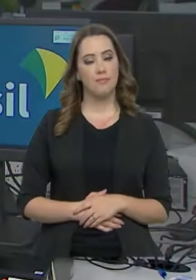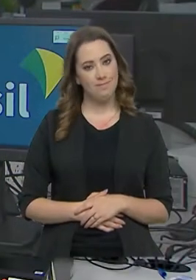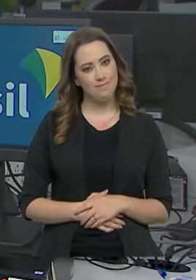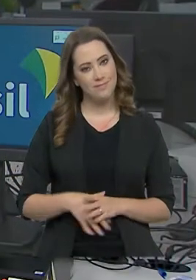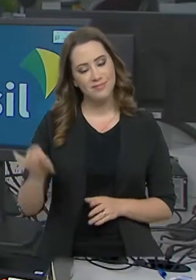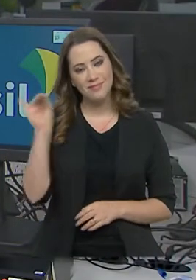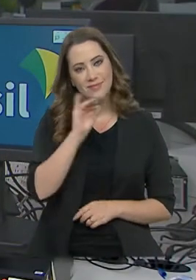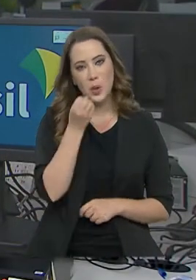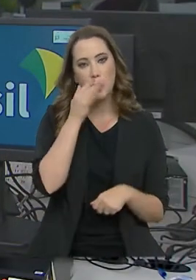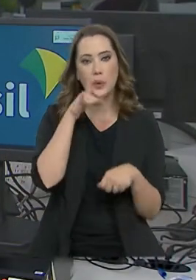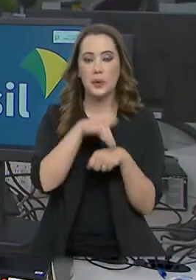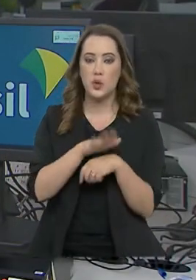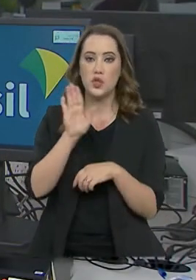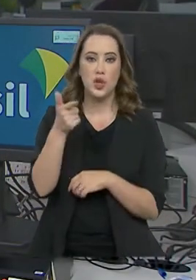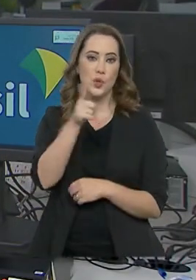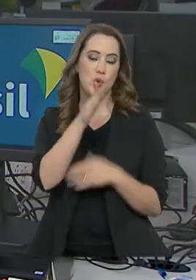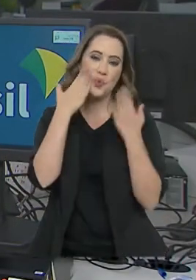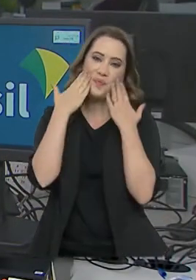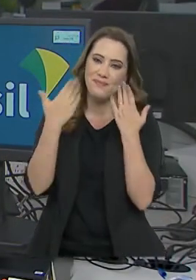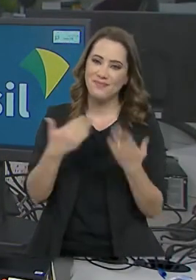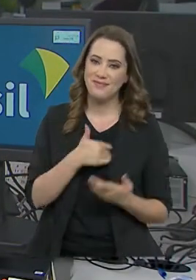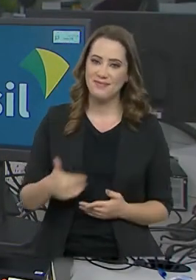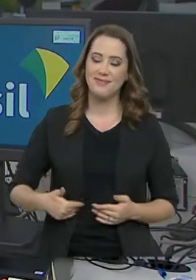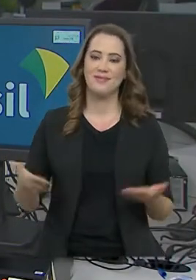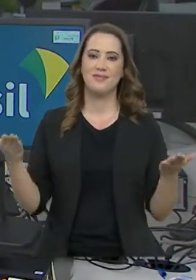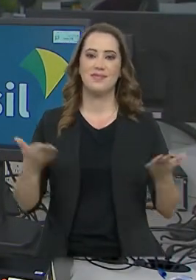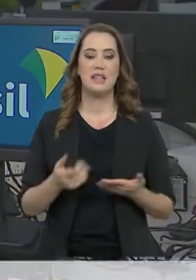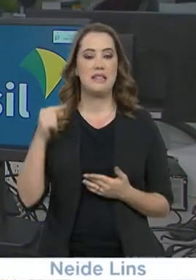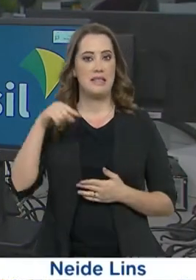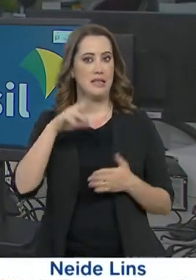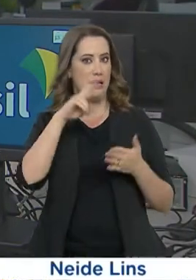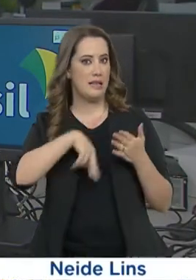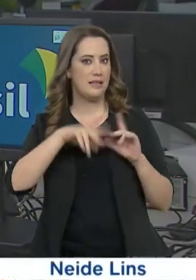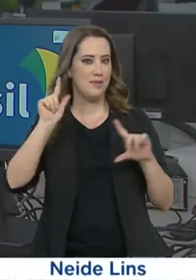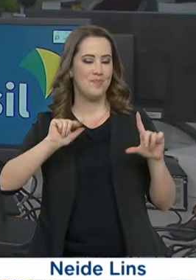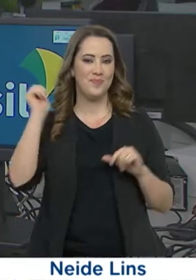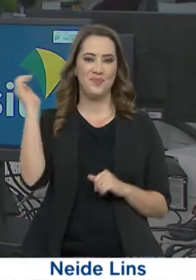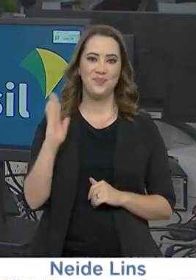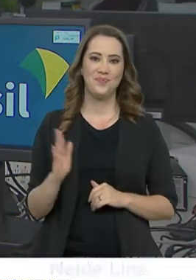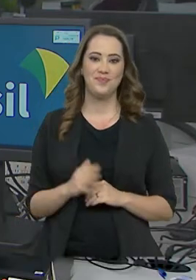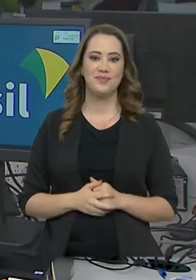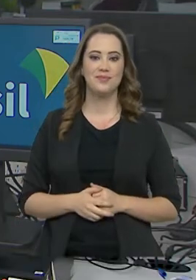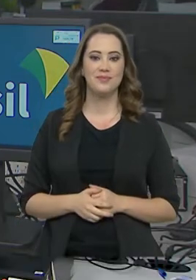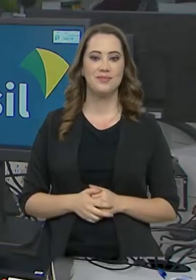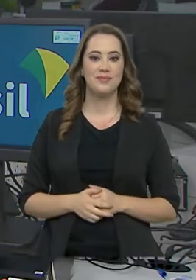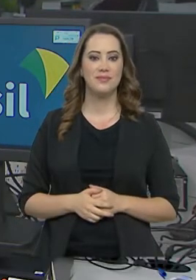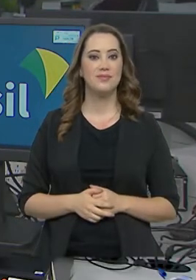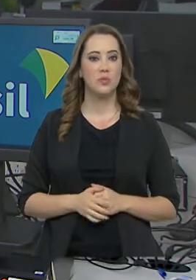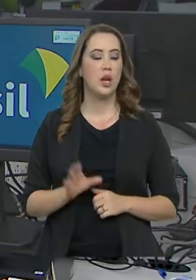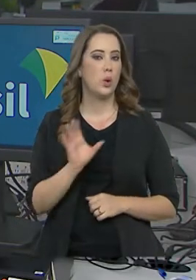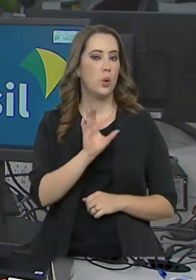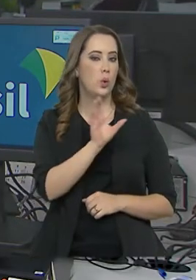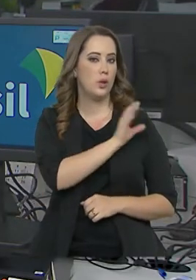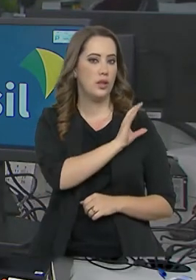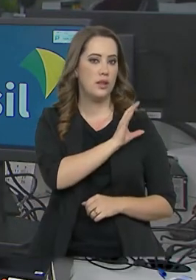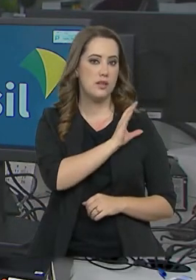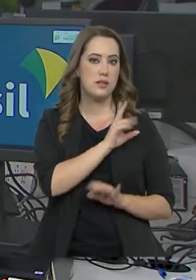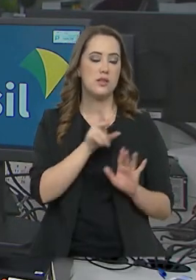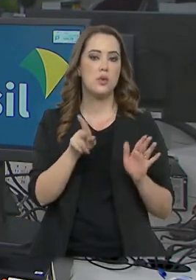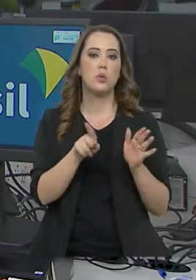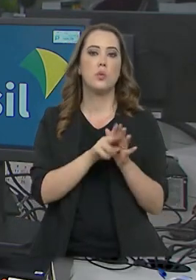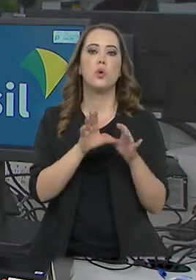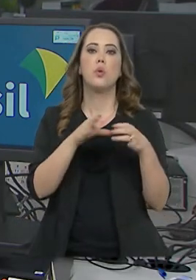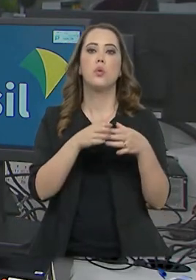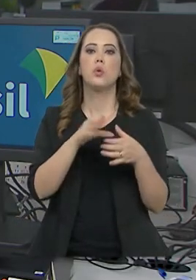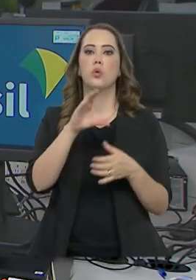Olá, boa noite. Já estamos de volta com o Governo Agora, direto aqui da redação da TV Brasil. A Coordenação de Aperfeiçoamento de